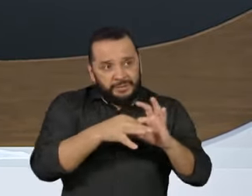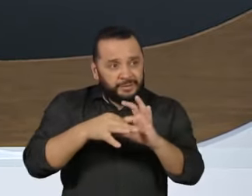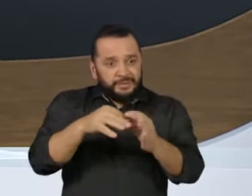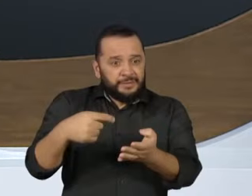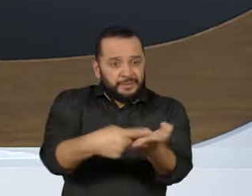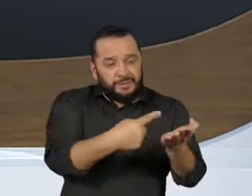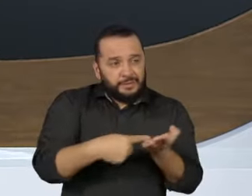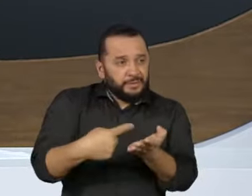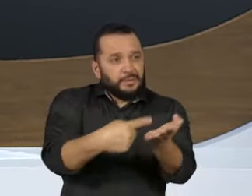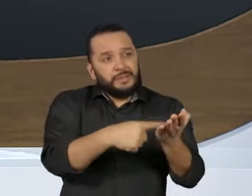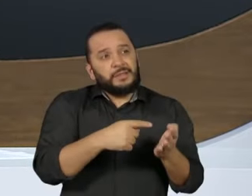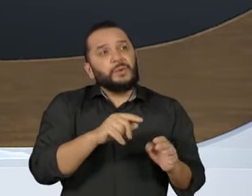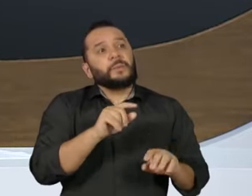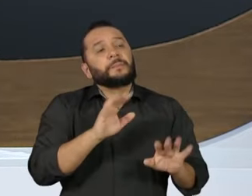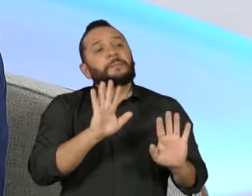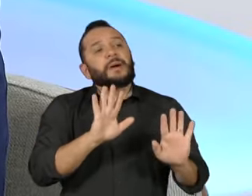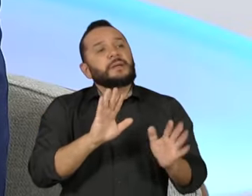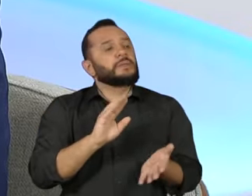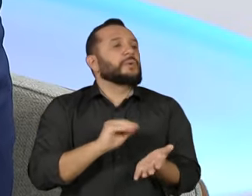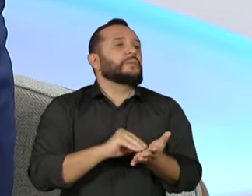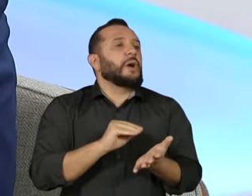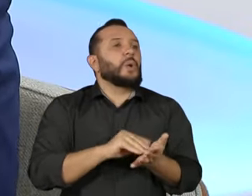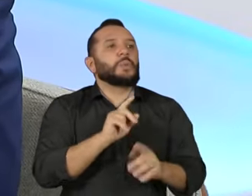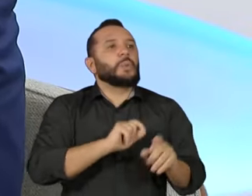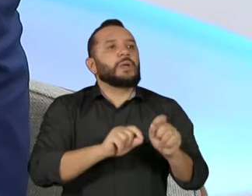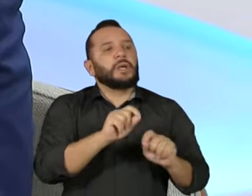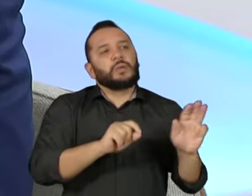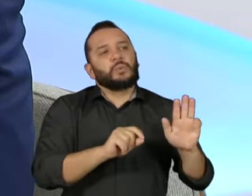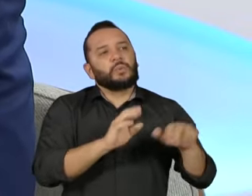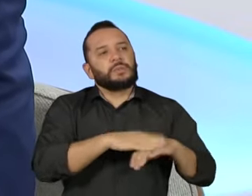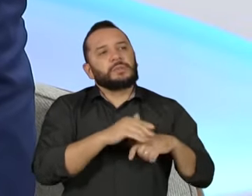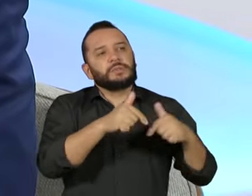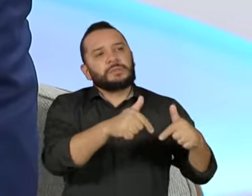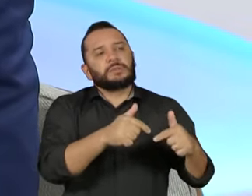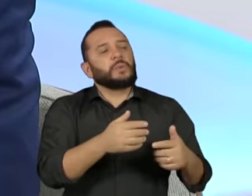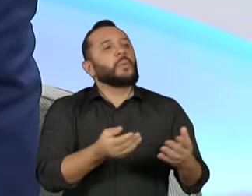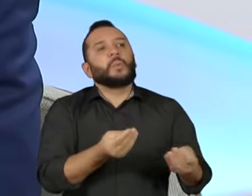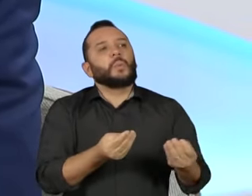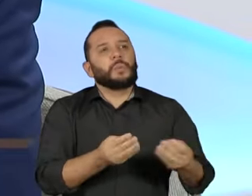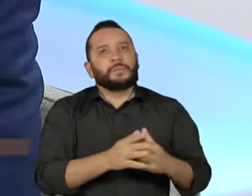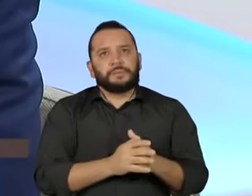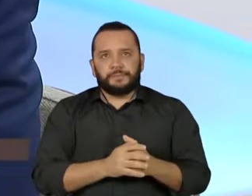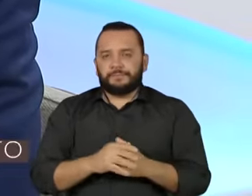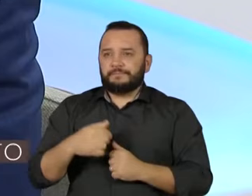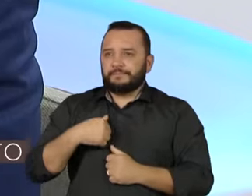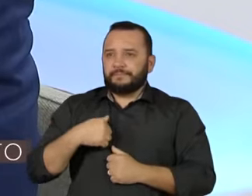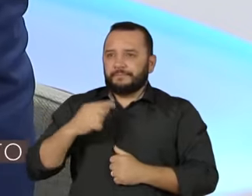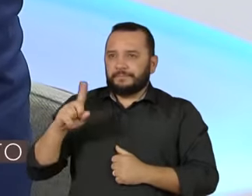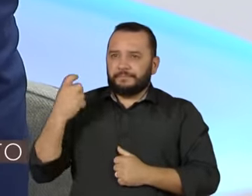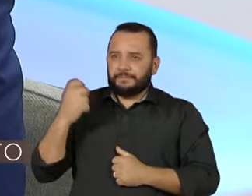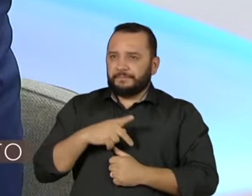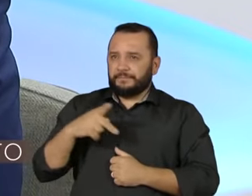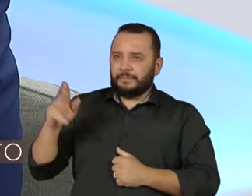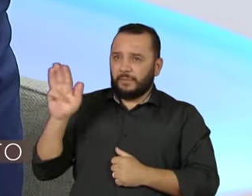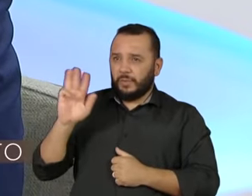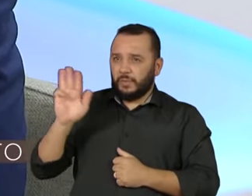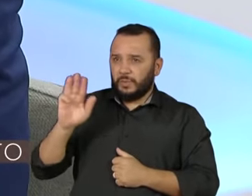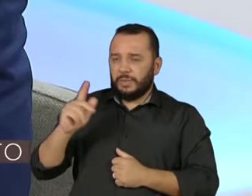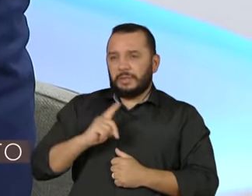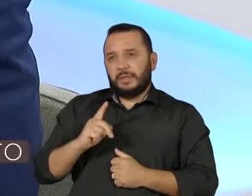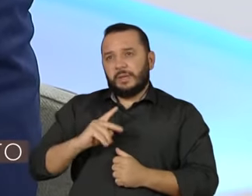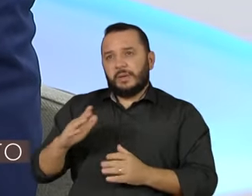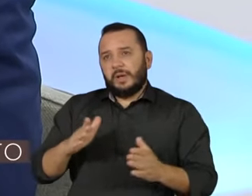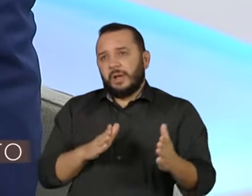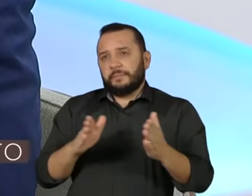diagnóstico, ao seu ver? Eu acho que o ex-presidente assumiu um caminho